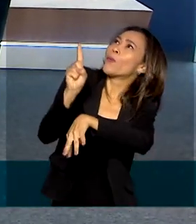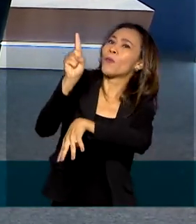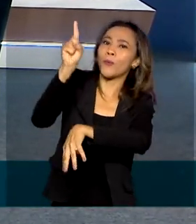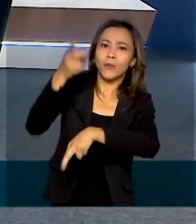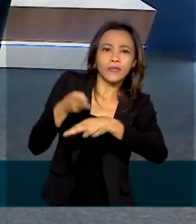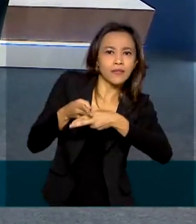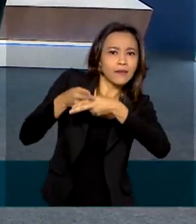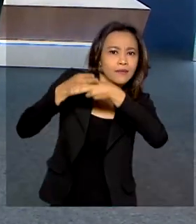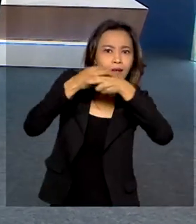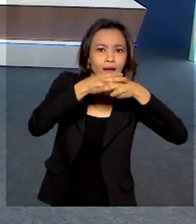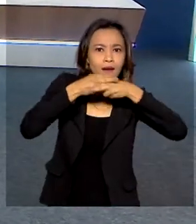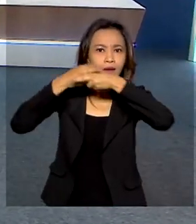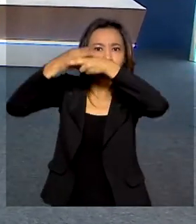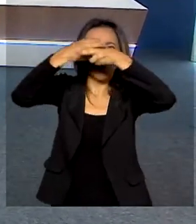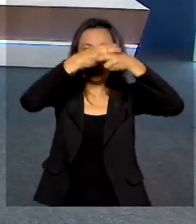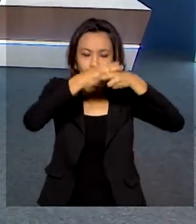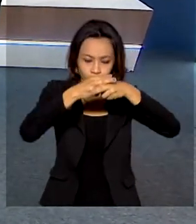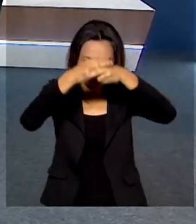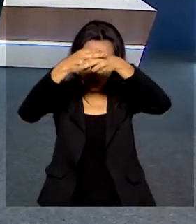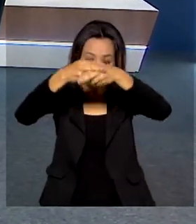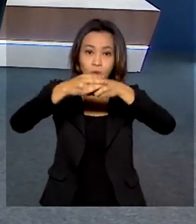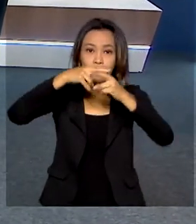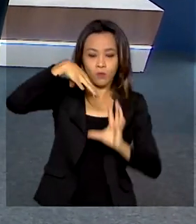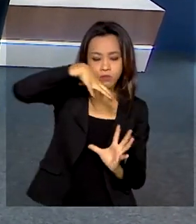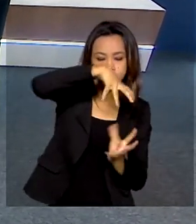vão ajudar no desenvolvimento dos nossos veículos lançadores também. Ok?